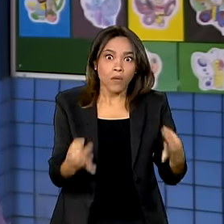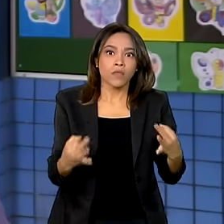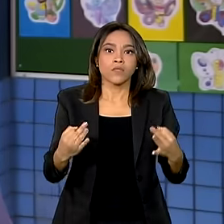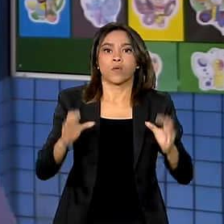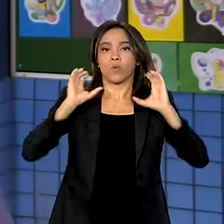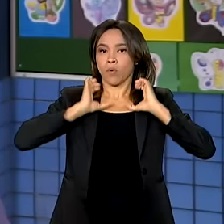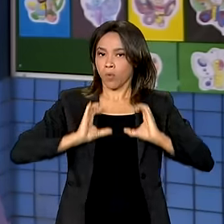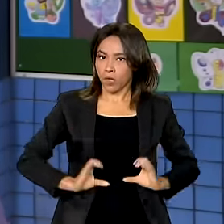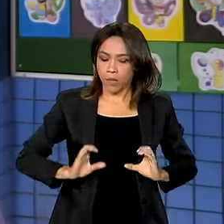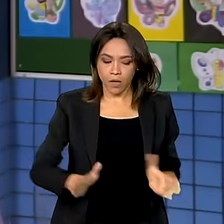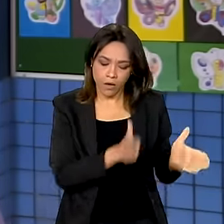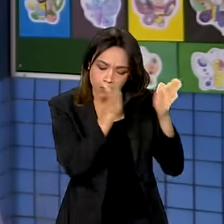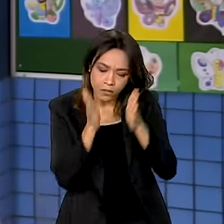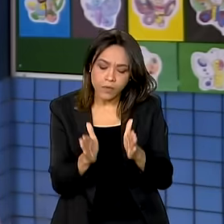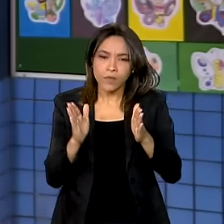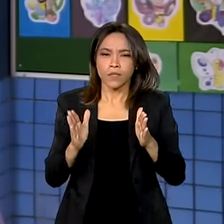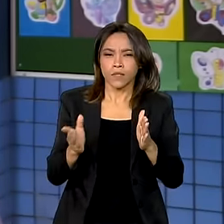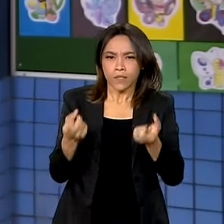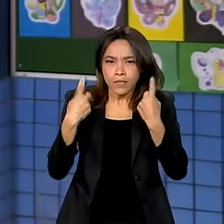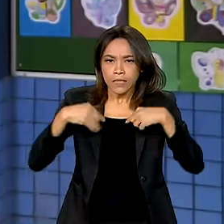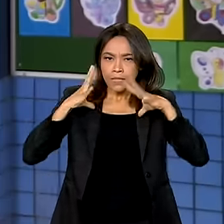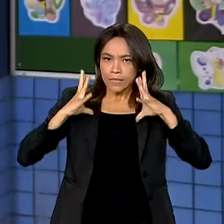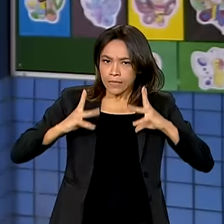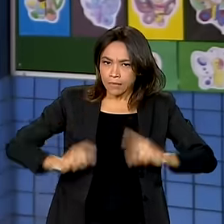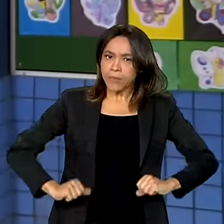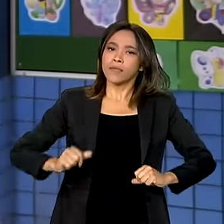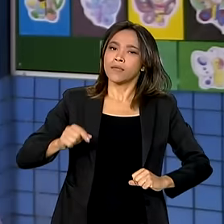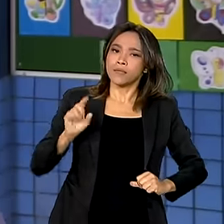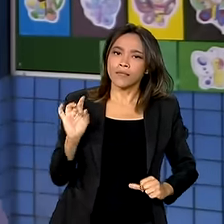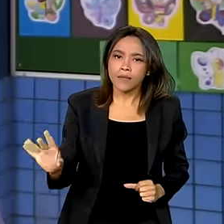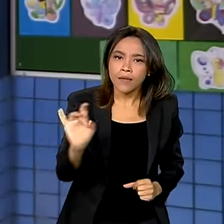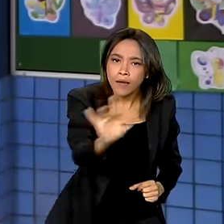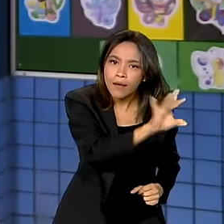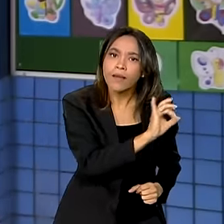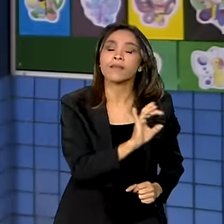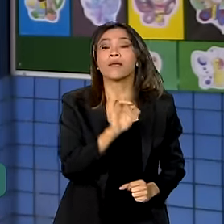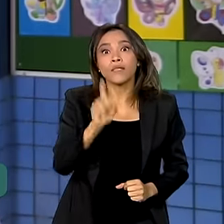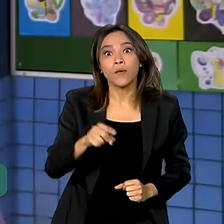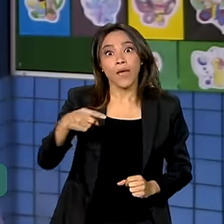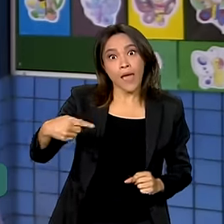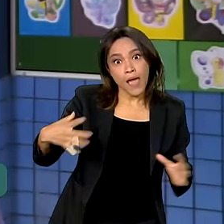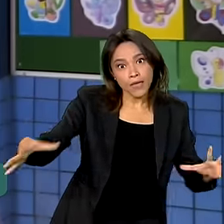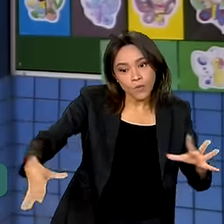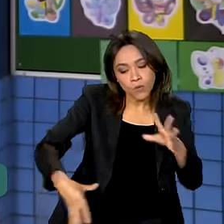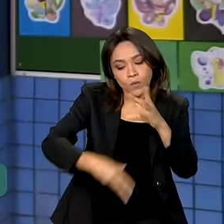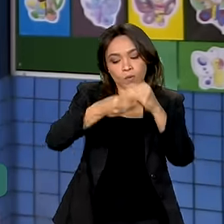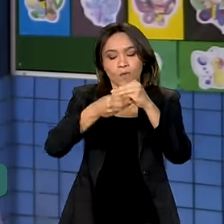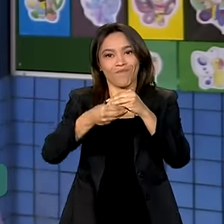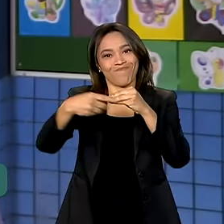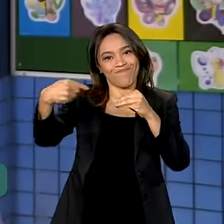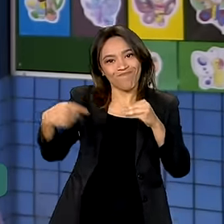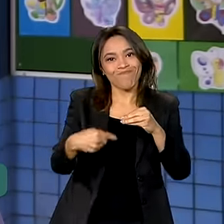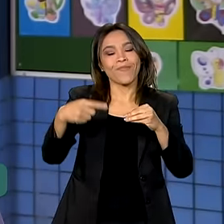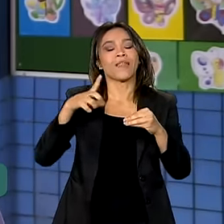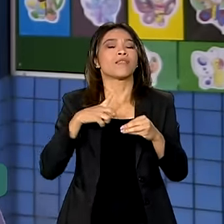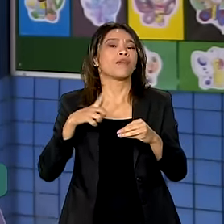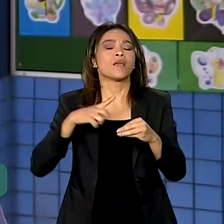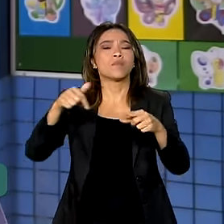cuida da parte de higiene. Então, assim, toda essa questão de formação, né, aqui no caso, por exemplo, a gente tem uma